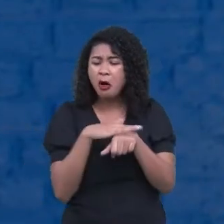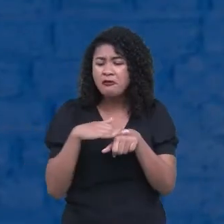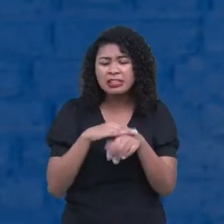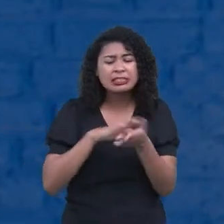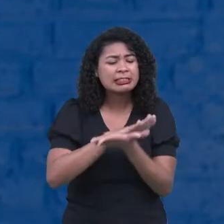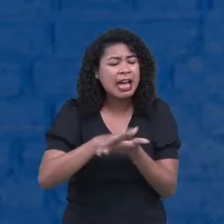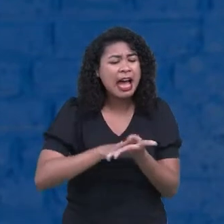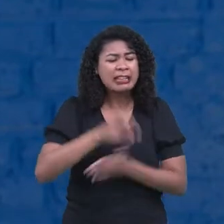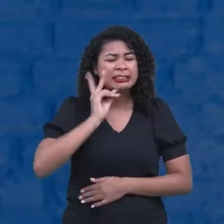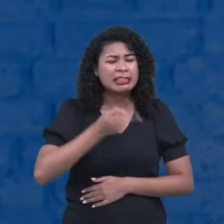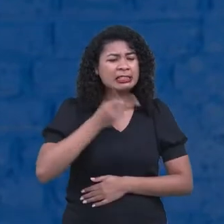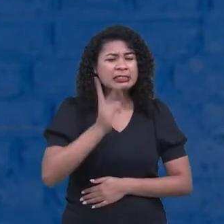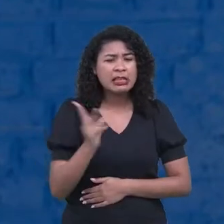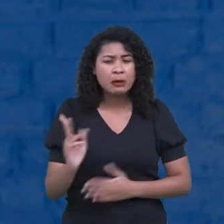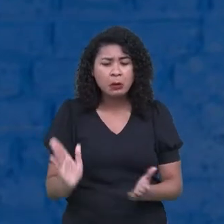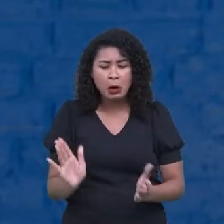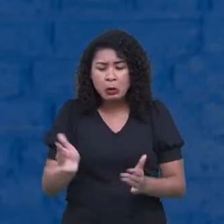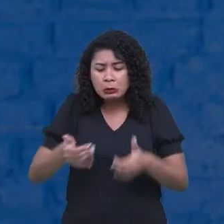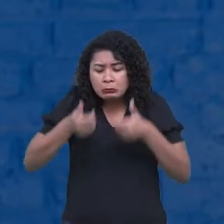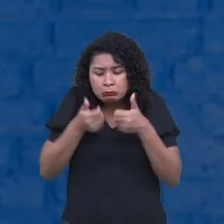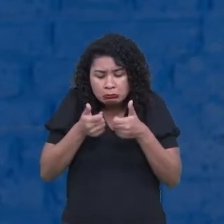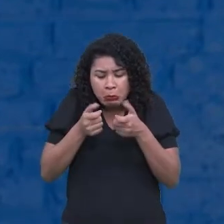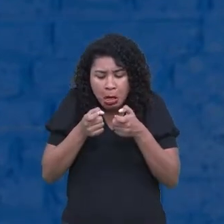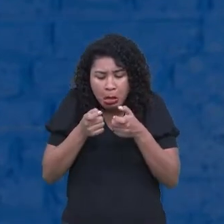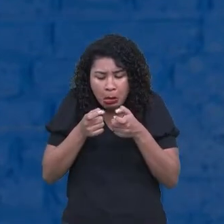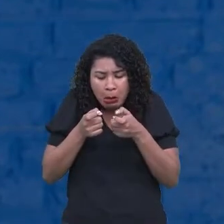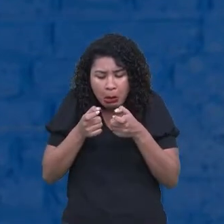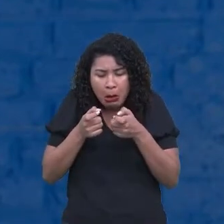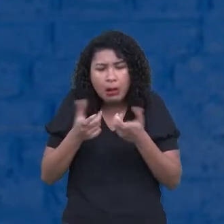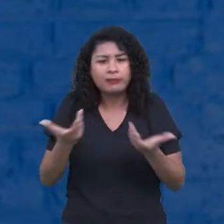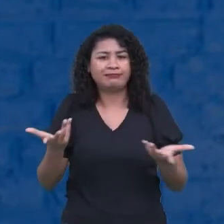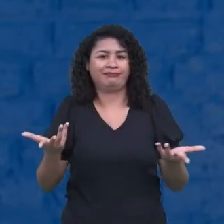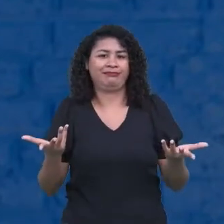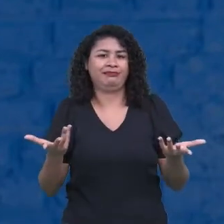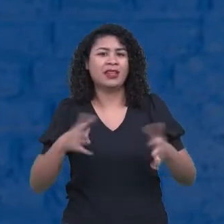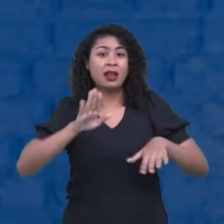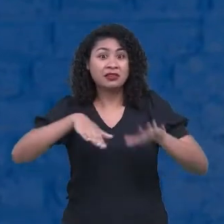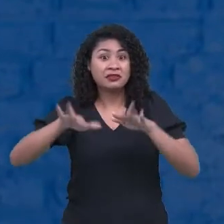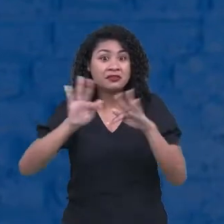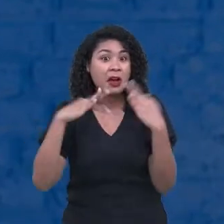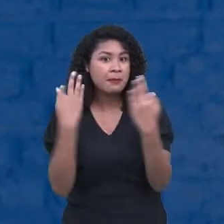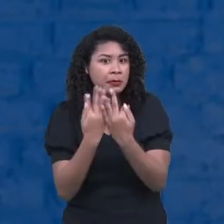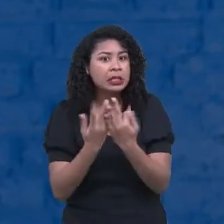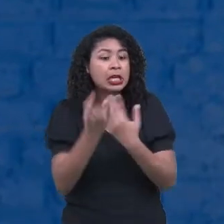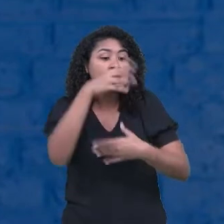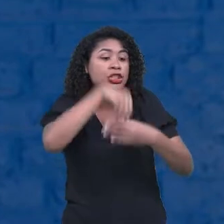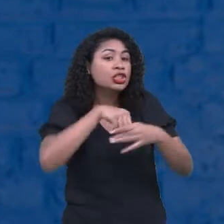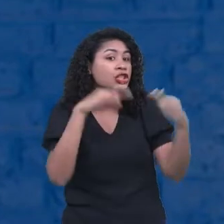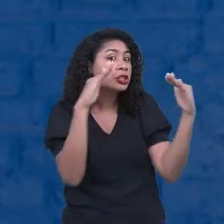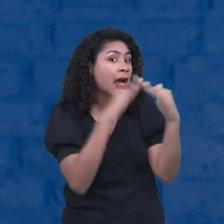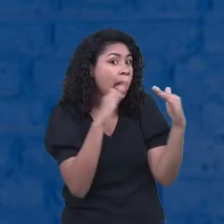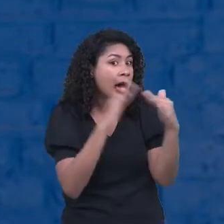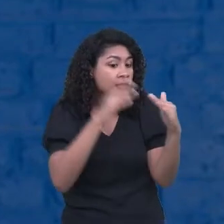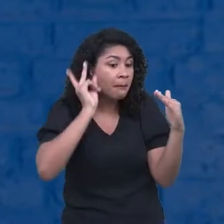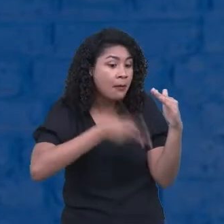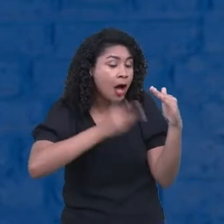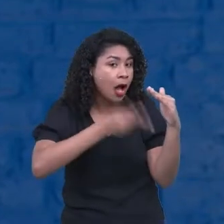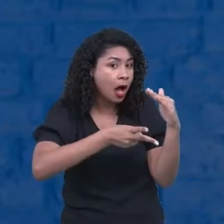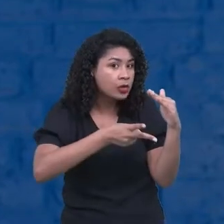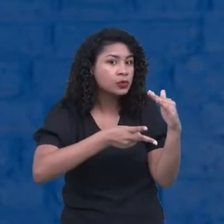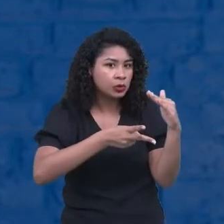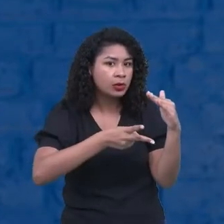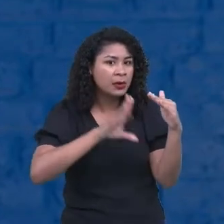Às vezes, tem família que estão na mesma casa, no mesmo ambiente familiar, estão conversando pelo WhatsApp. Cada um no seu